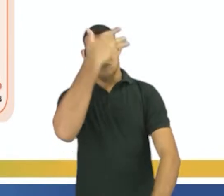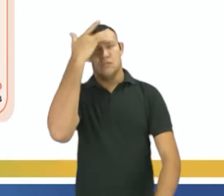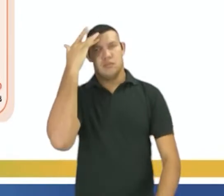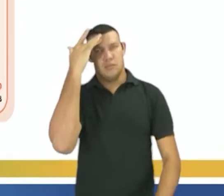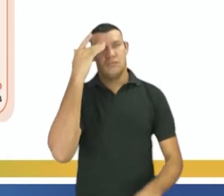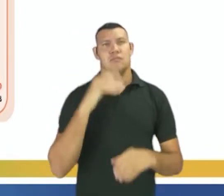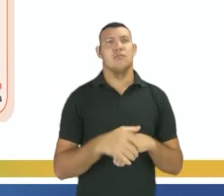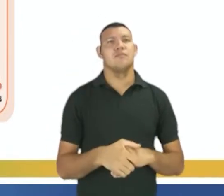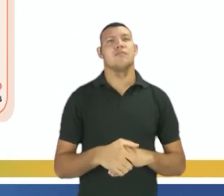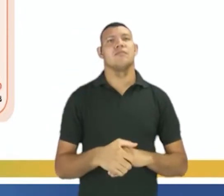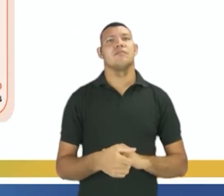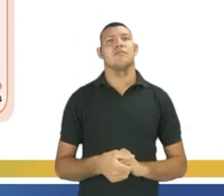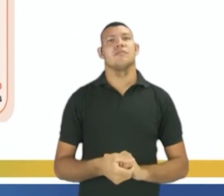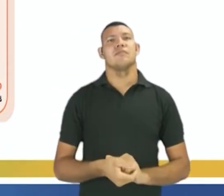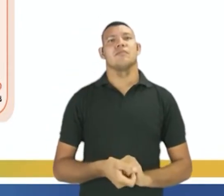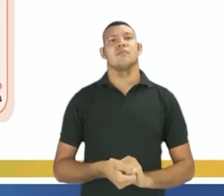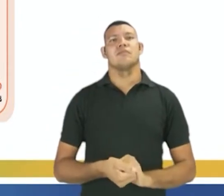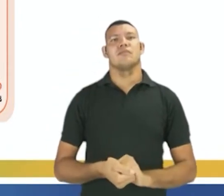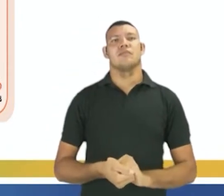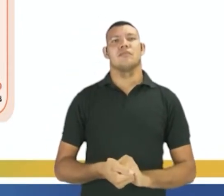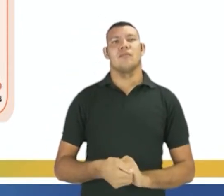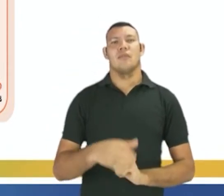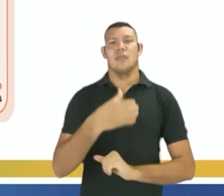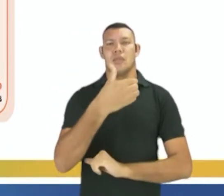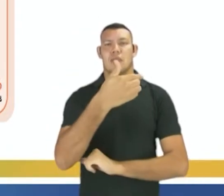ocupado por pretos ou pardos.